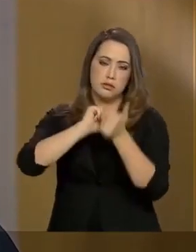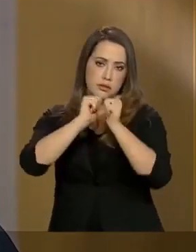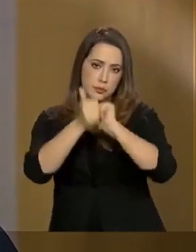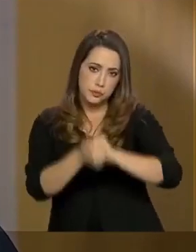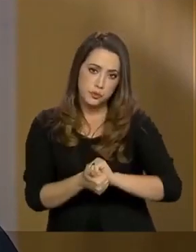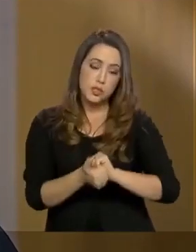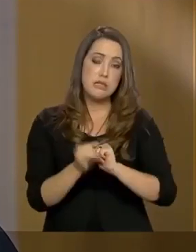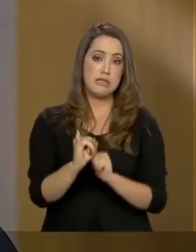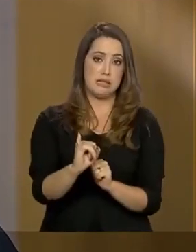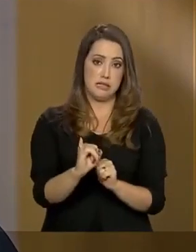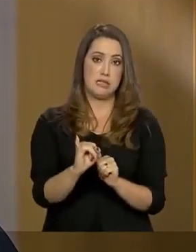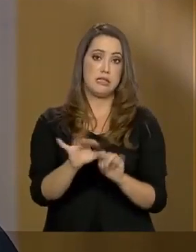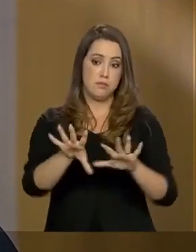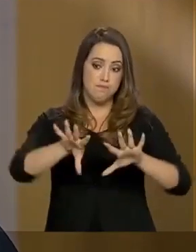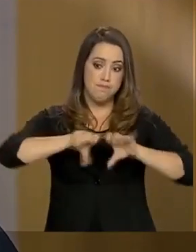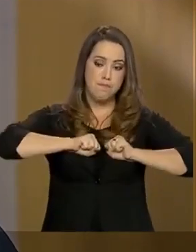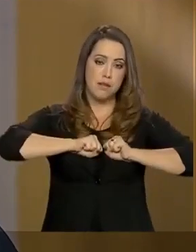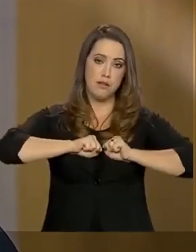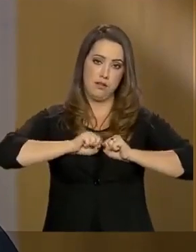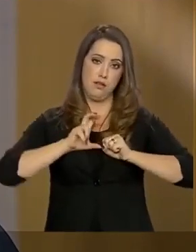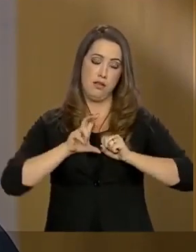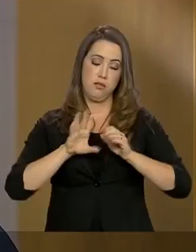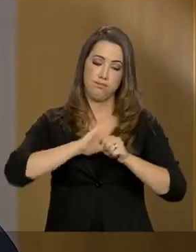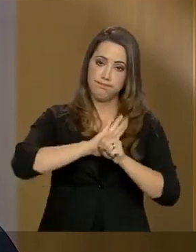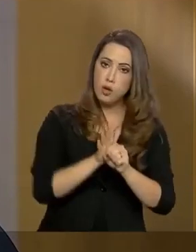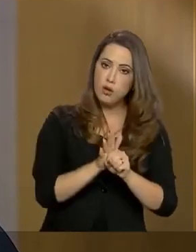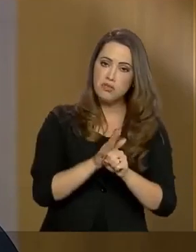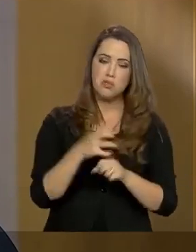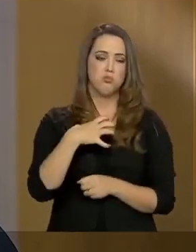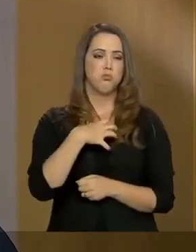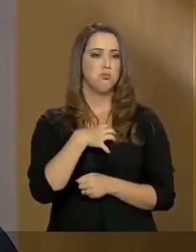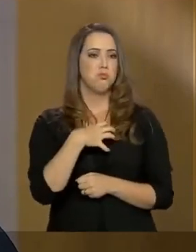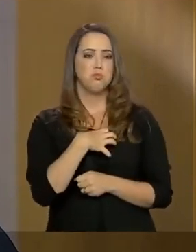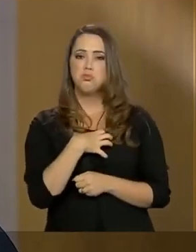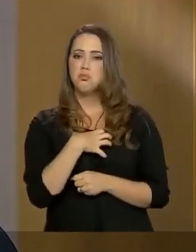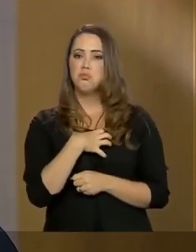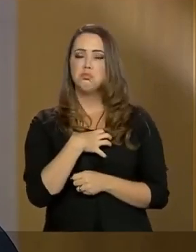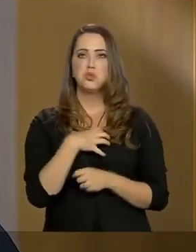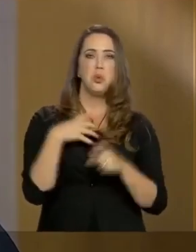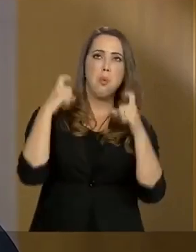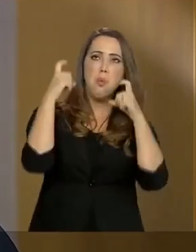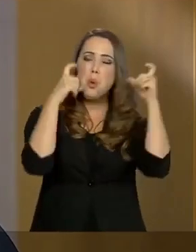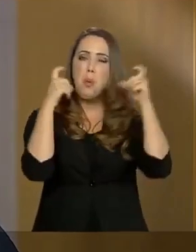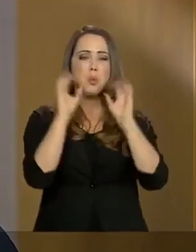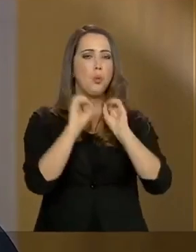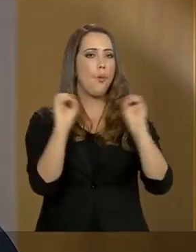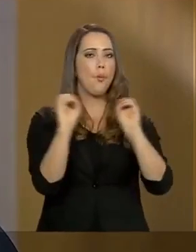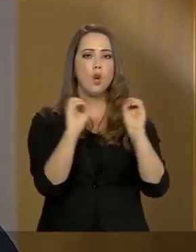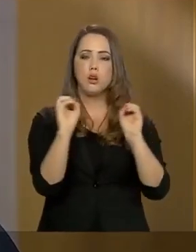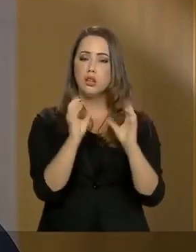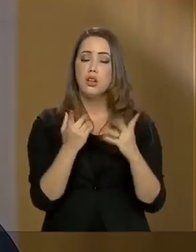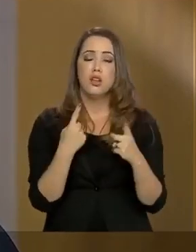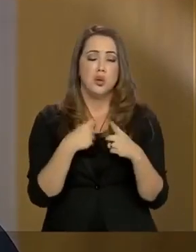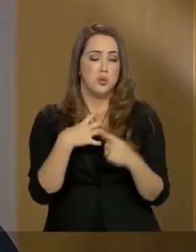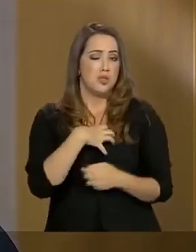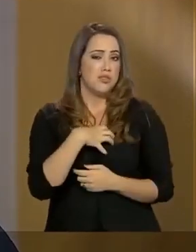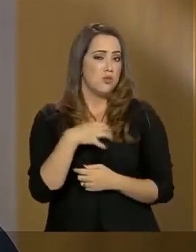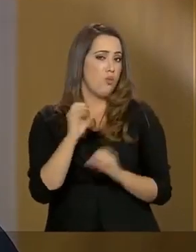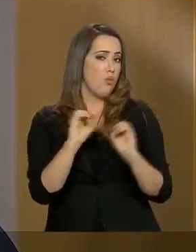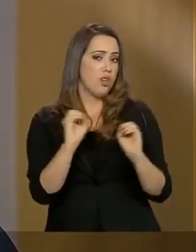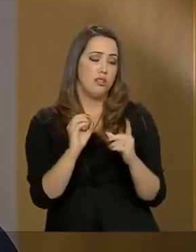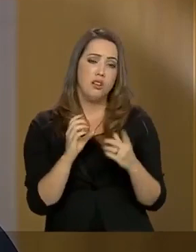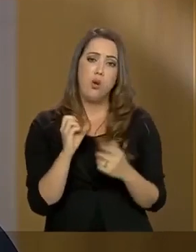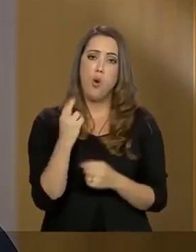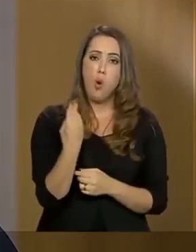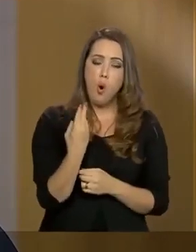atleta, caso fosse contaminado pelo vírus, não precisaria me preocupar. Nada sentiria ou